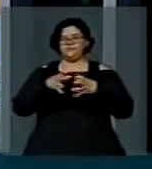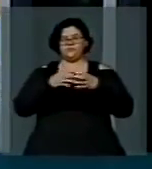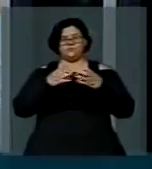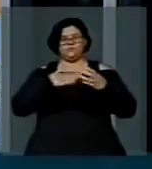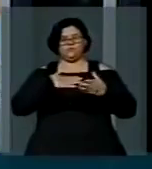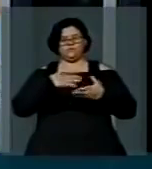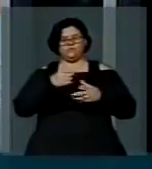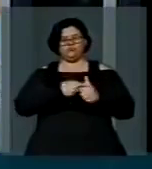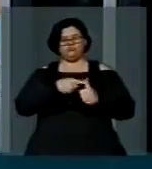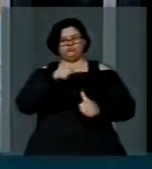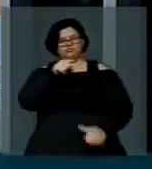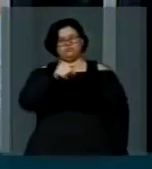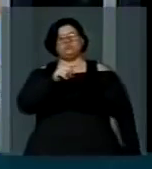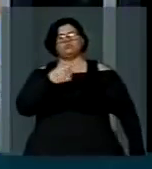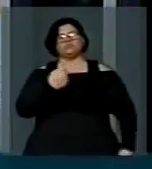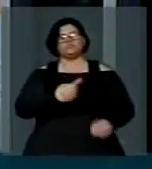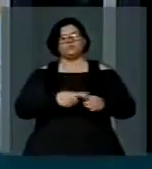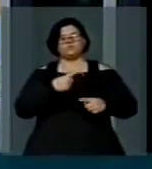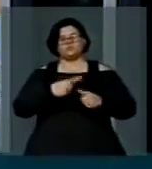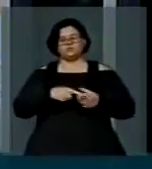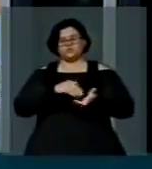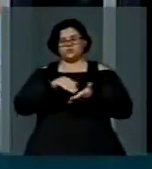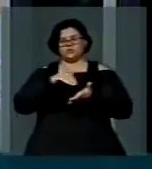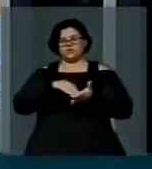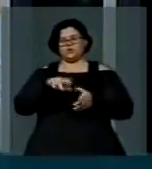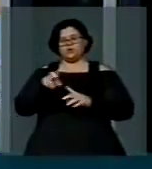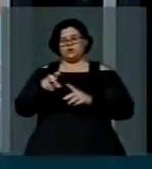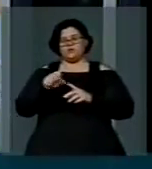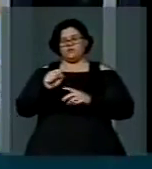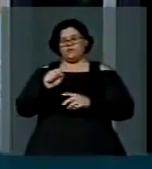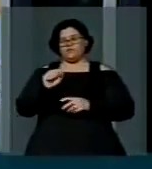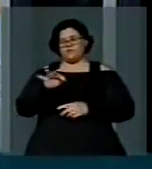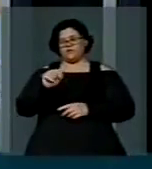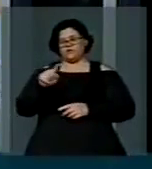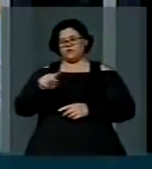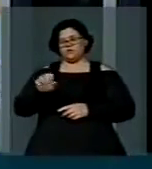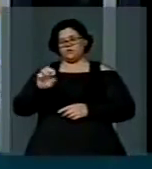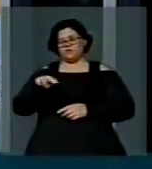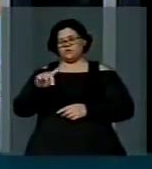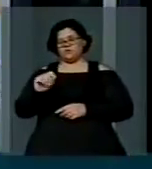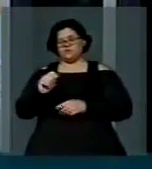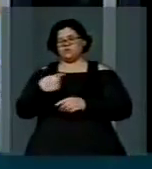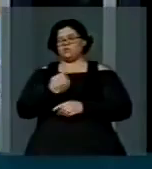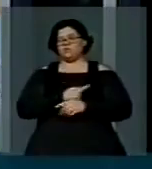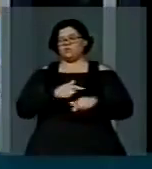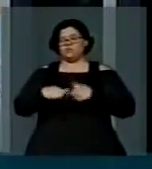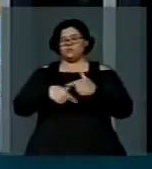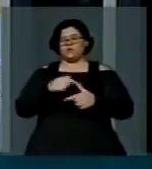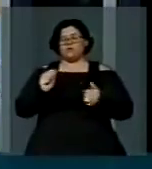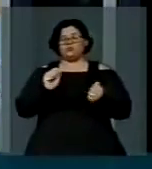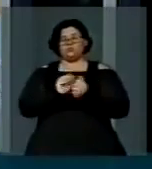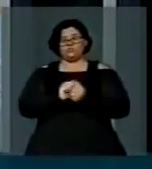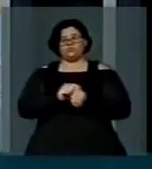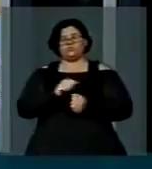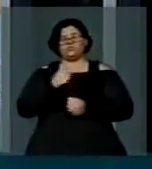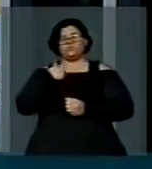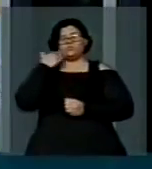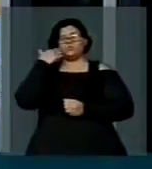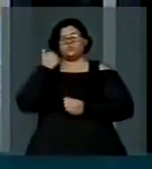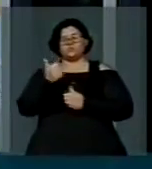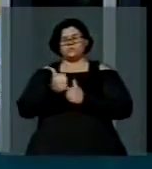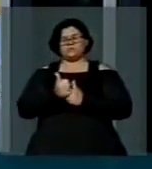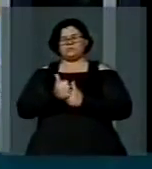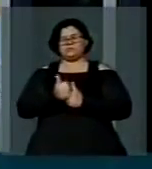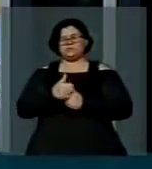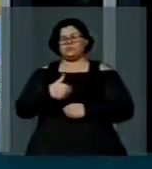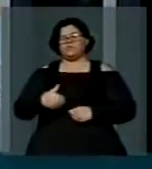equipe da Secretaria da Fazenda, nosso trabalho conjunto, oferecemos ao Paraná, apesar da perseguição do governo